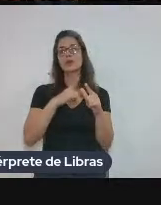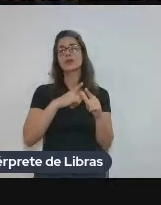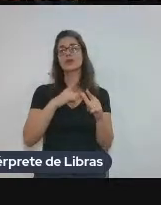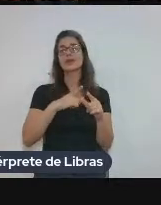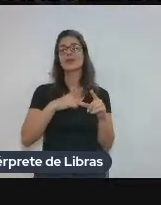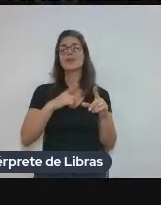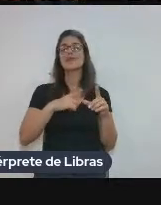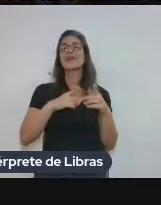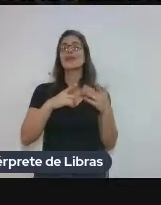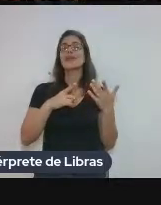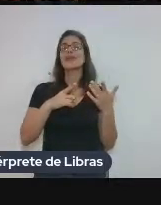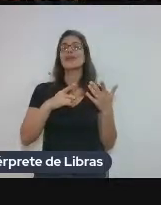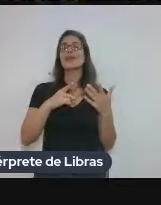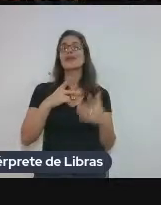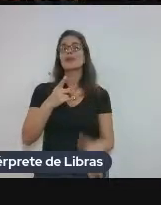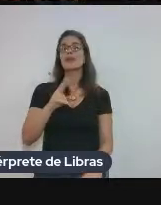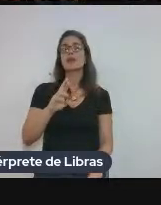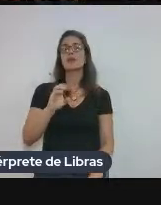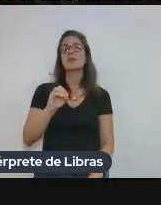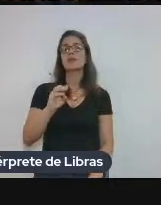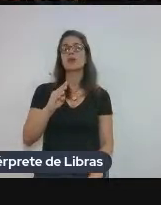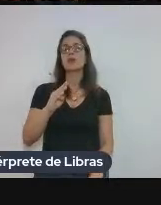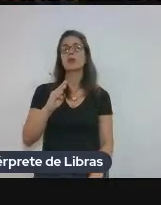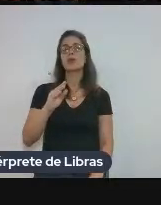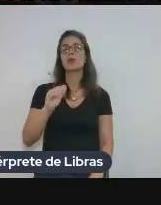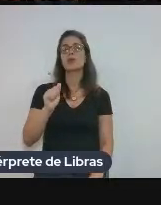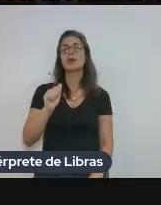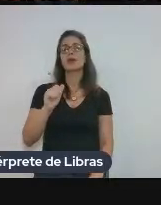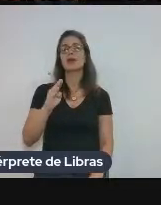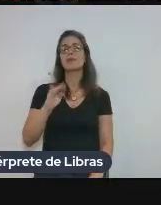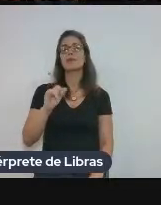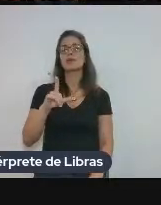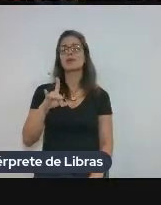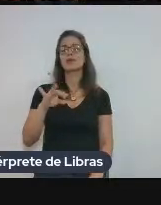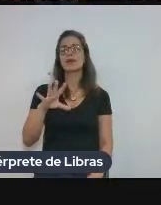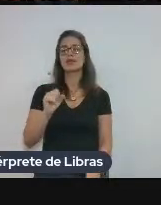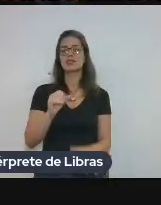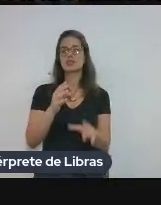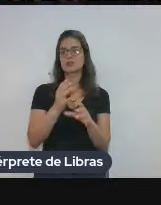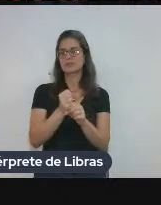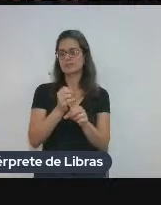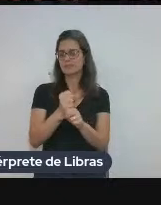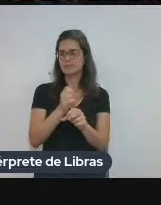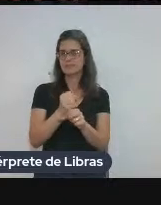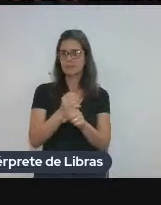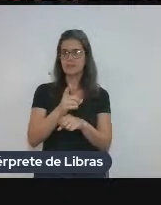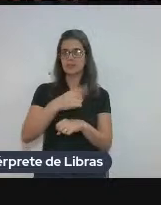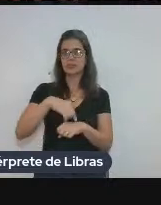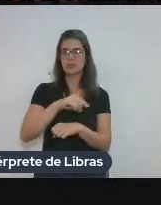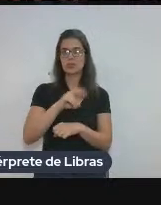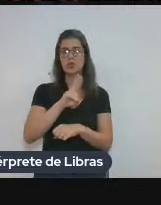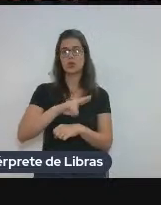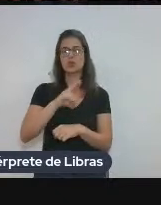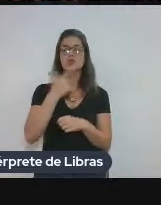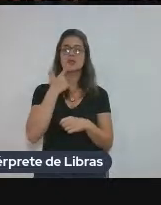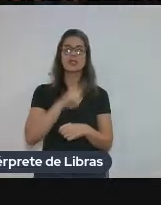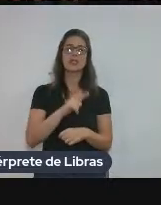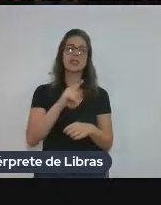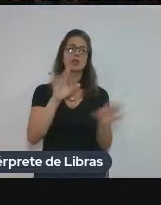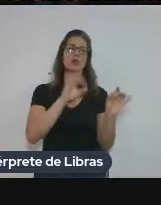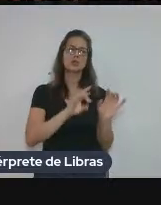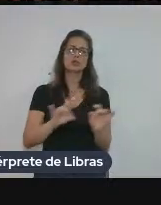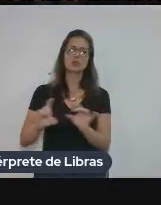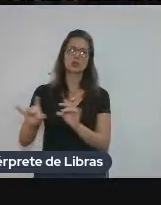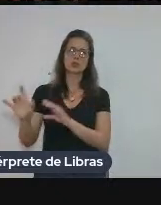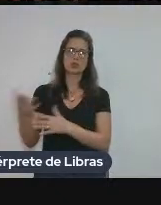Então, a gente quer ver dados reais, dados coletados, né? Materiais que a gente usa no dia a dia, que é, no